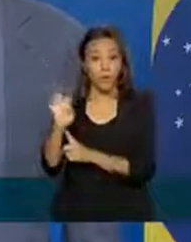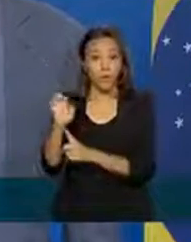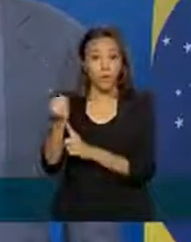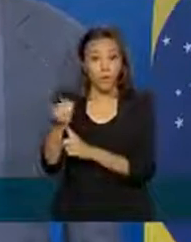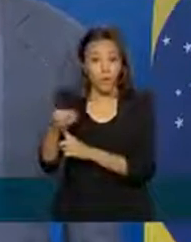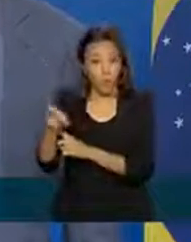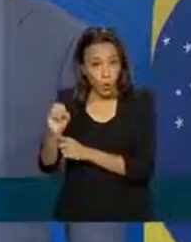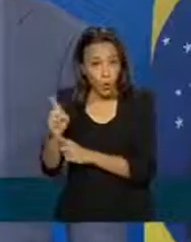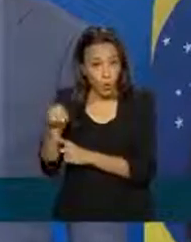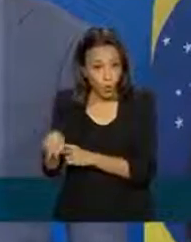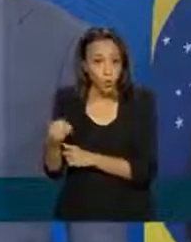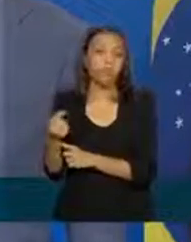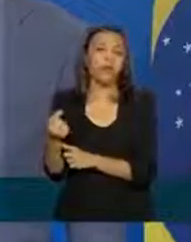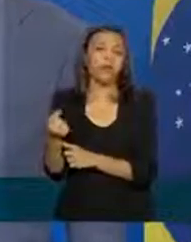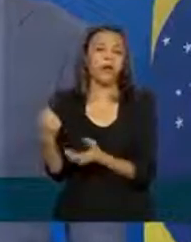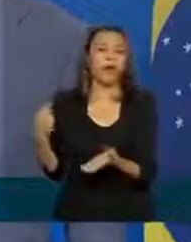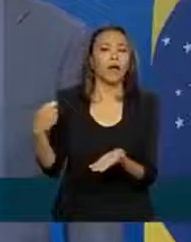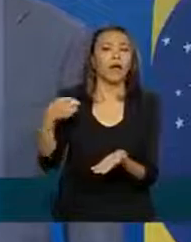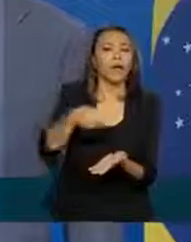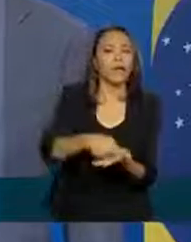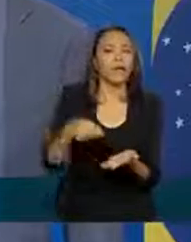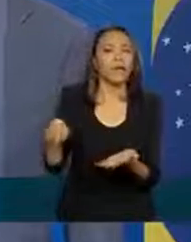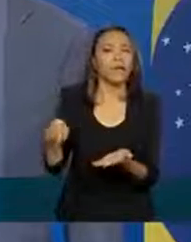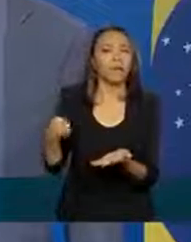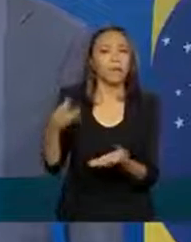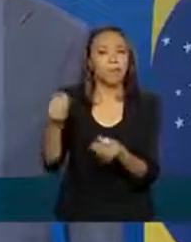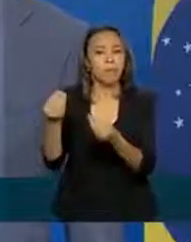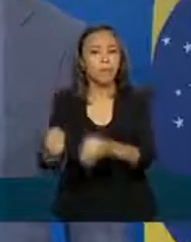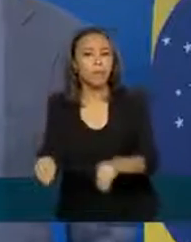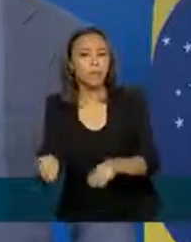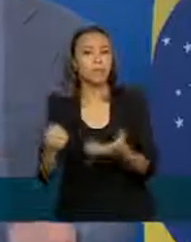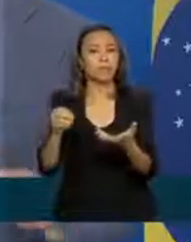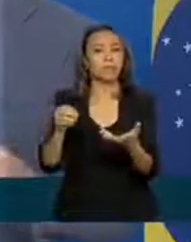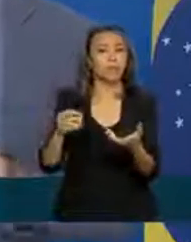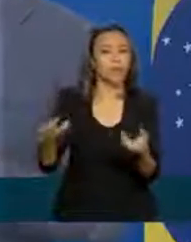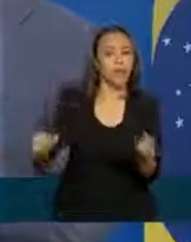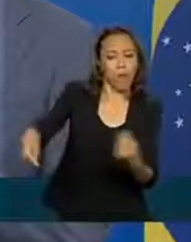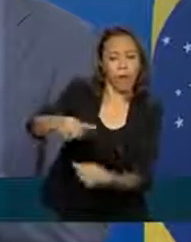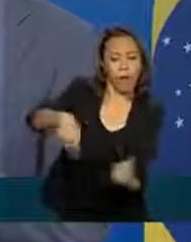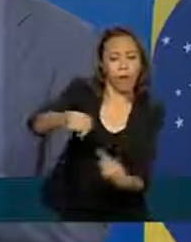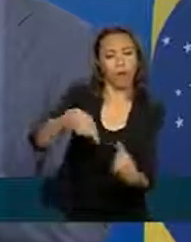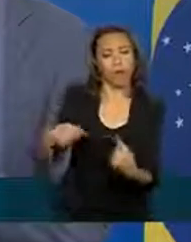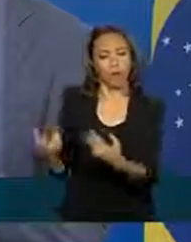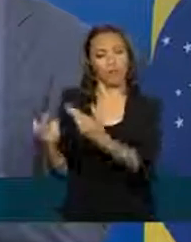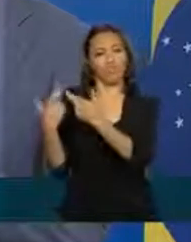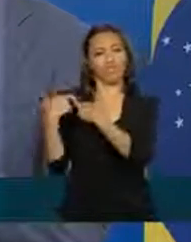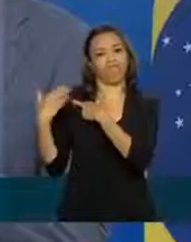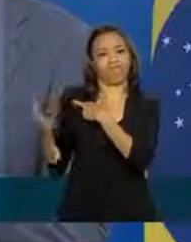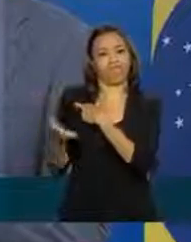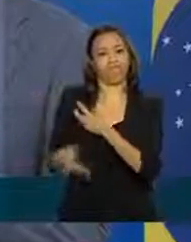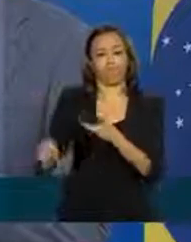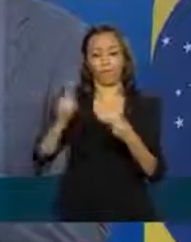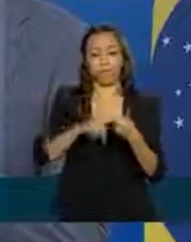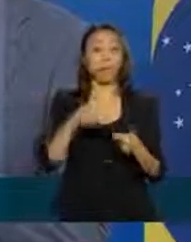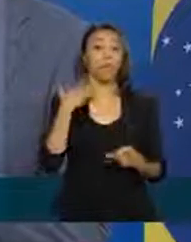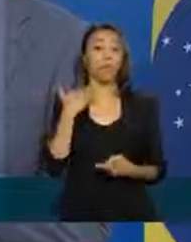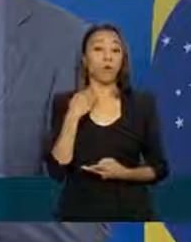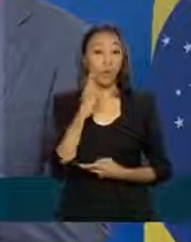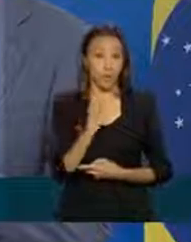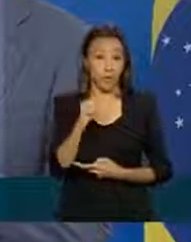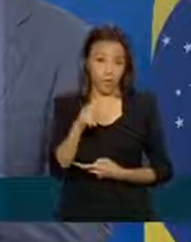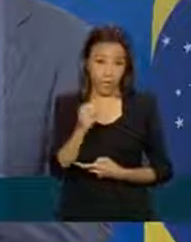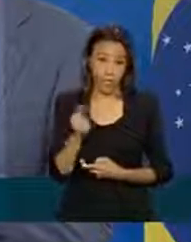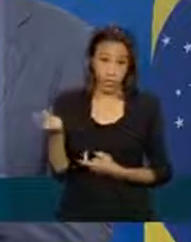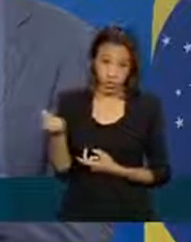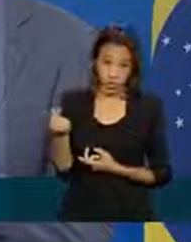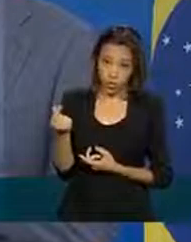aplica o subsídio e ele fica com as perdas e ganhos da operação o BNDES opera os recursos do Tesouro